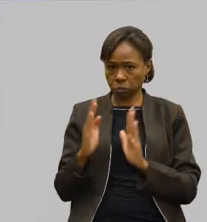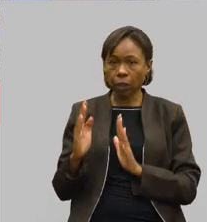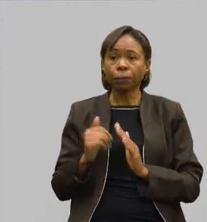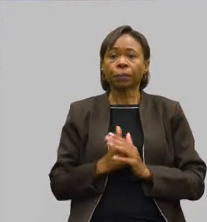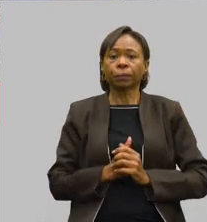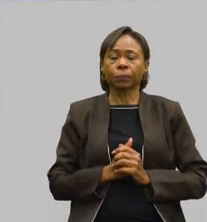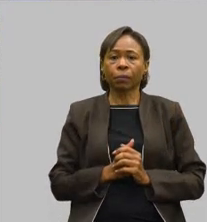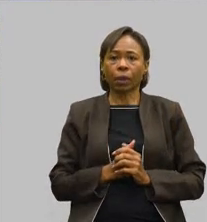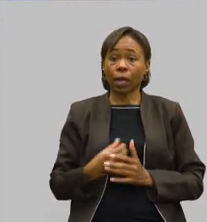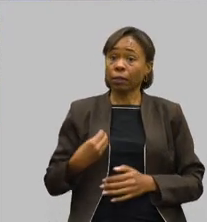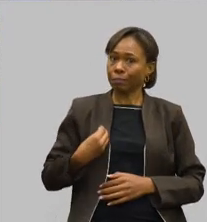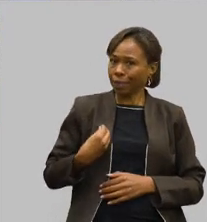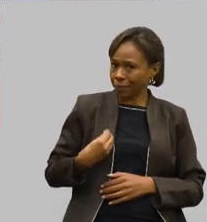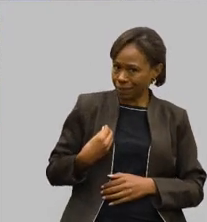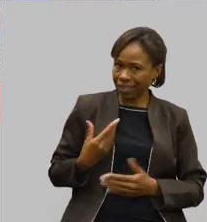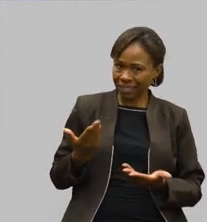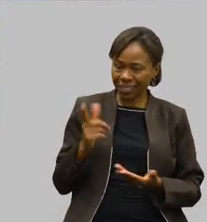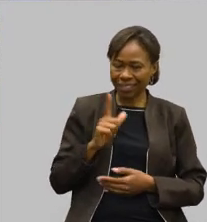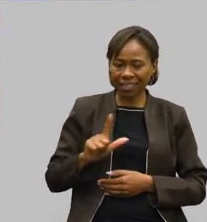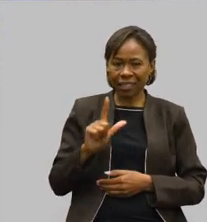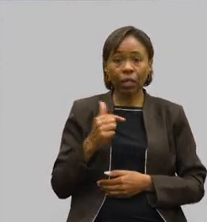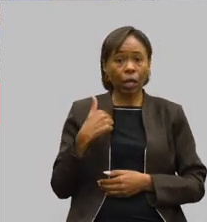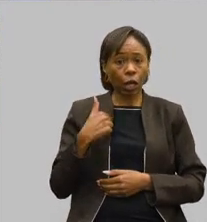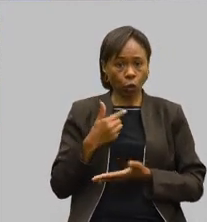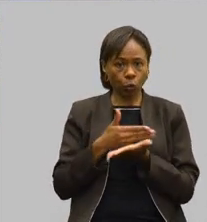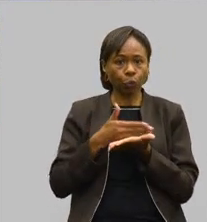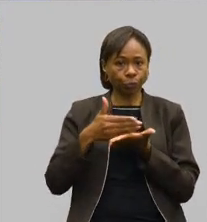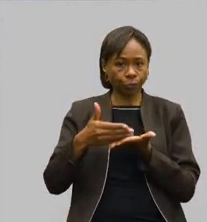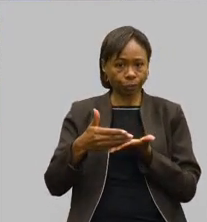momento. Então, eu vou iniciar a minha fala aqui.